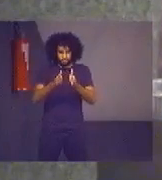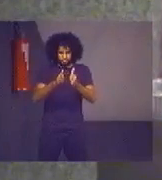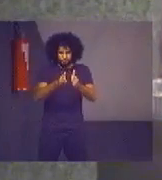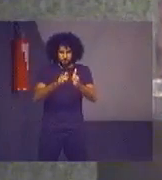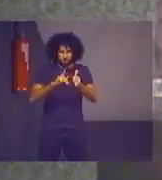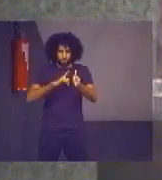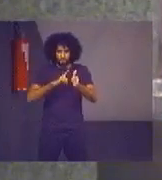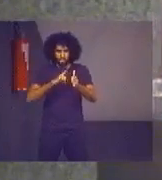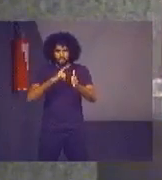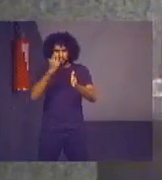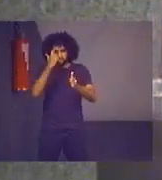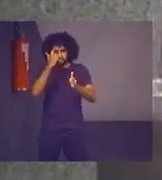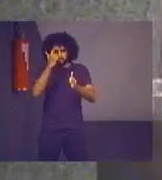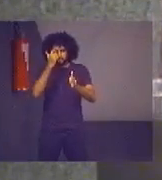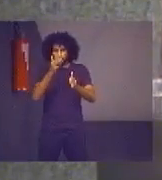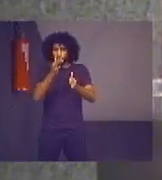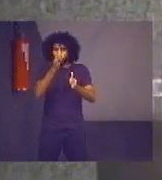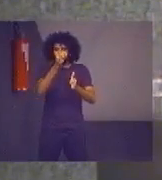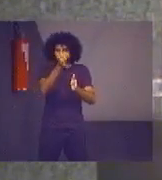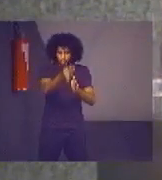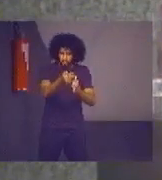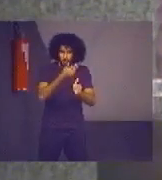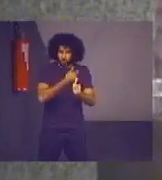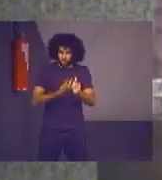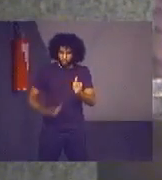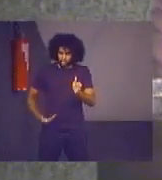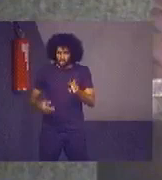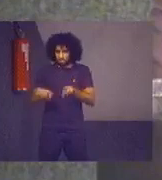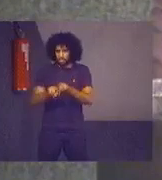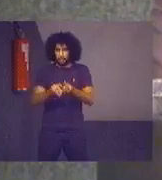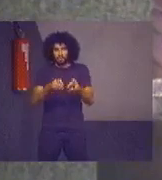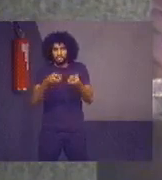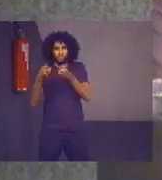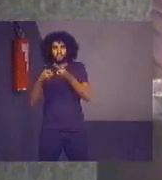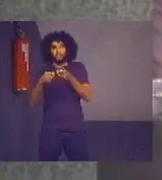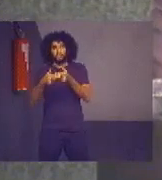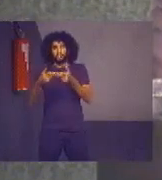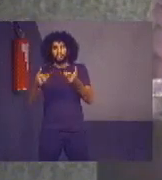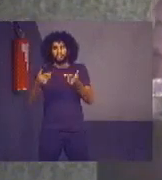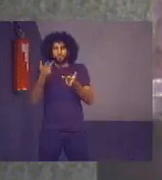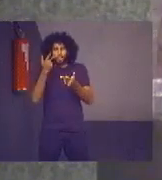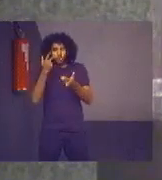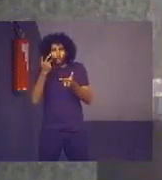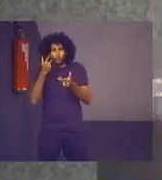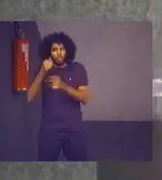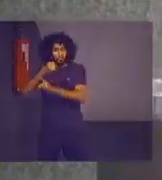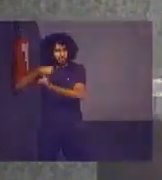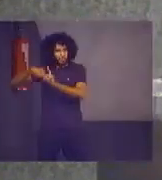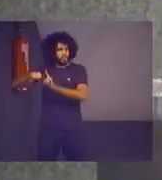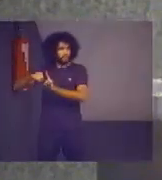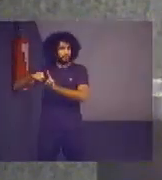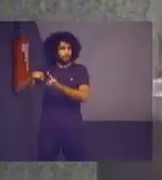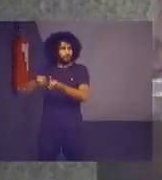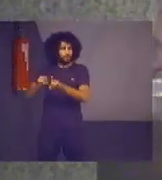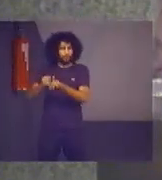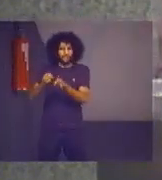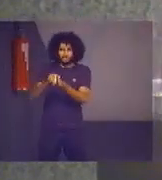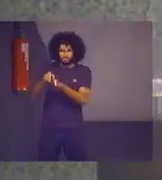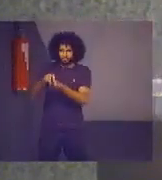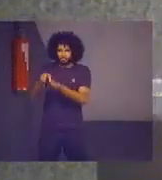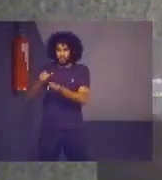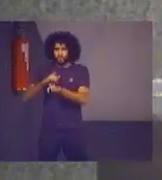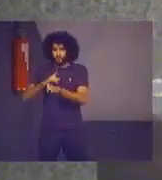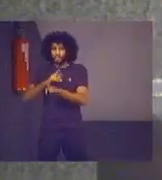pensamento de longo prazo nas ações do governo, identificação de causas comuns dos problemas da sociedade e orientação para resultados.